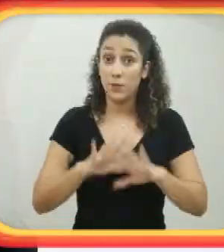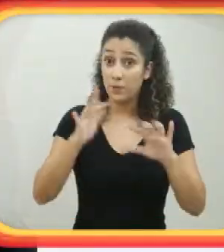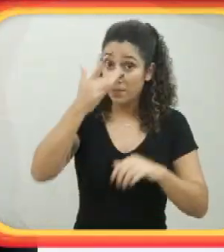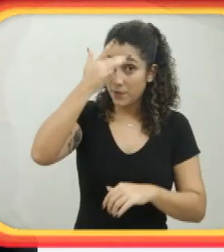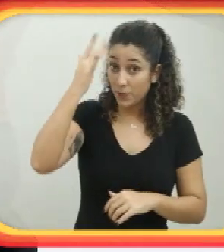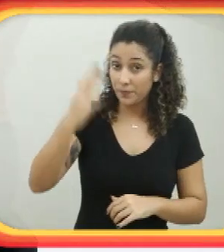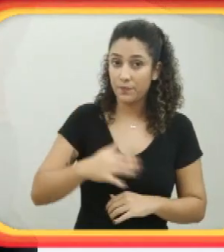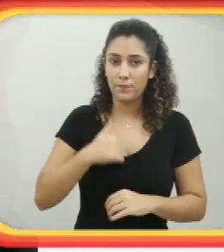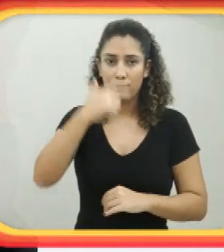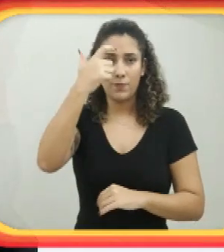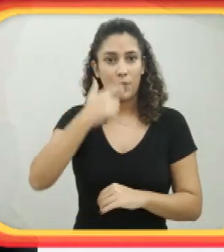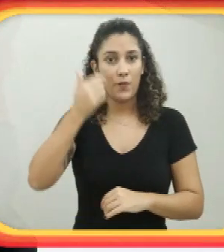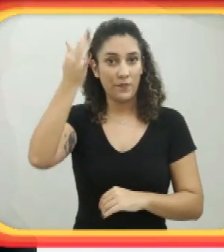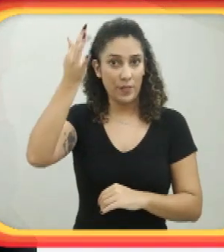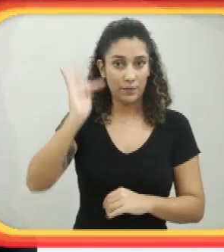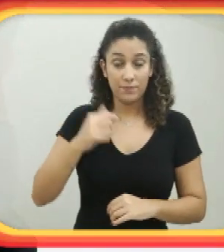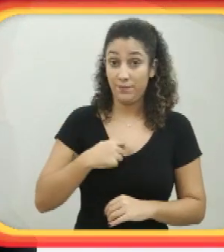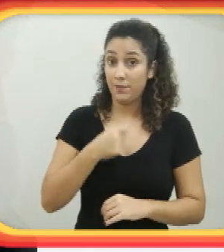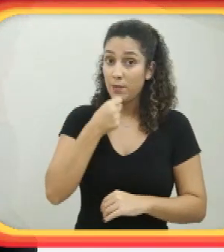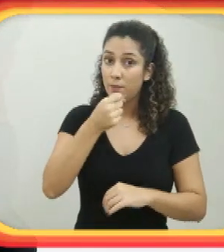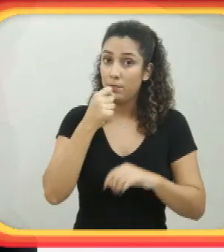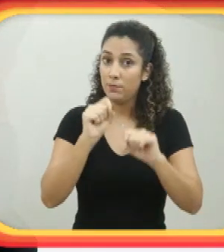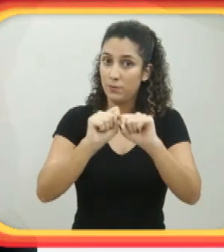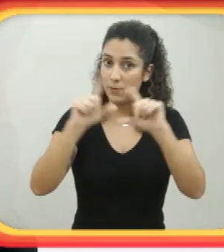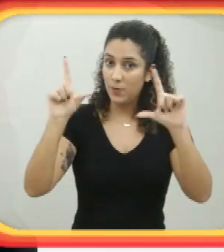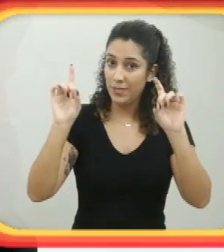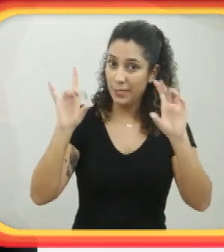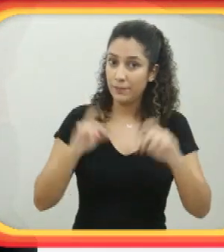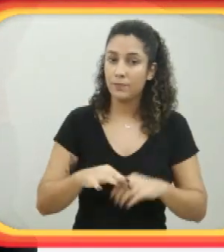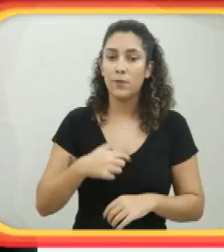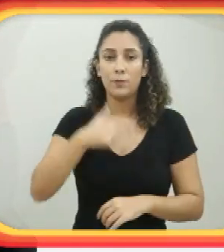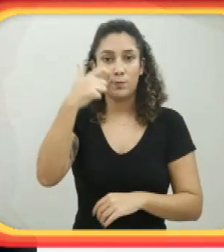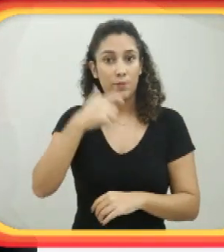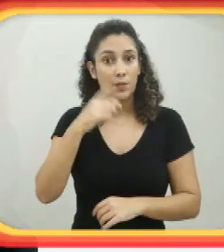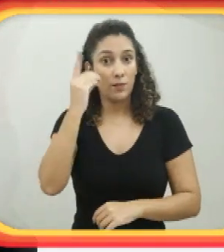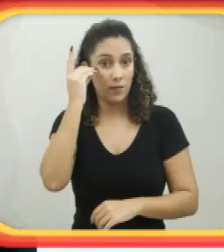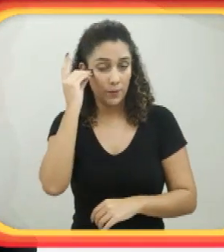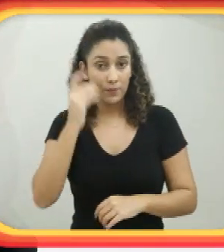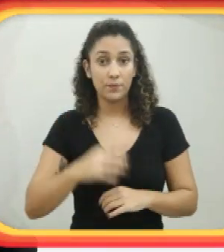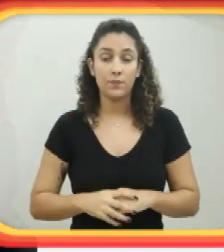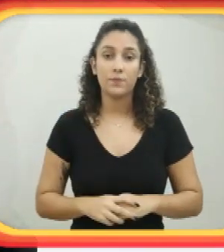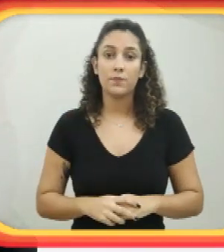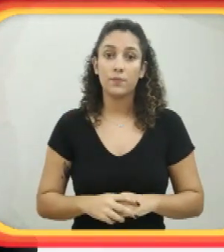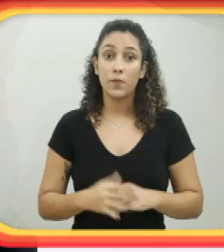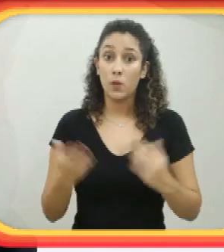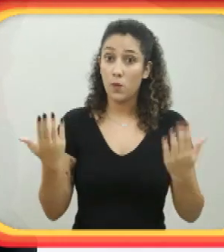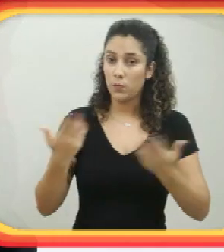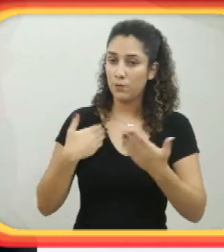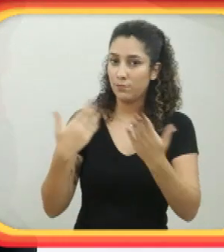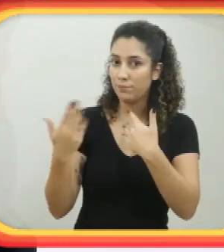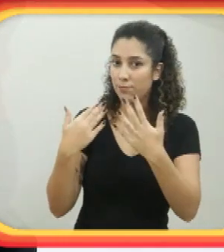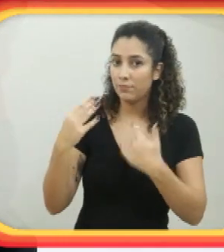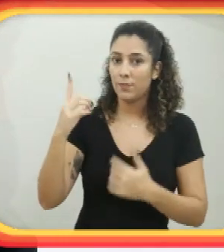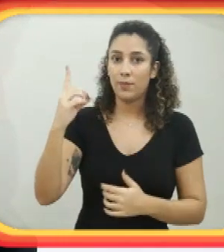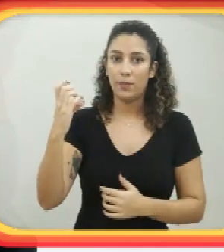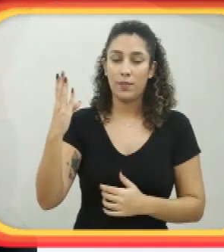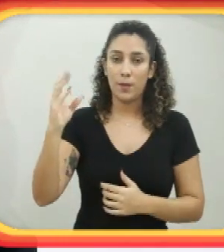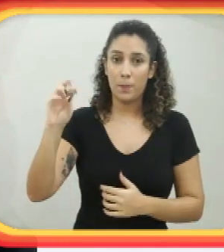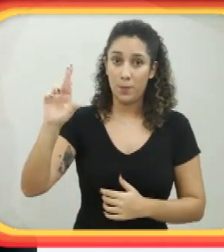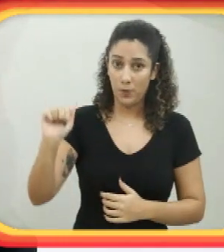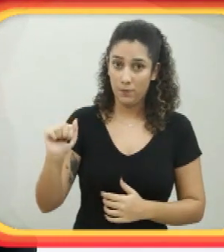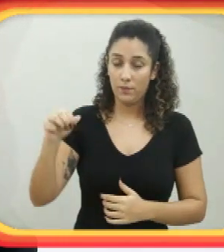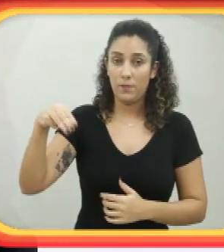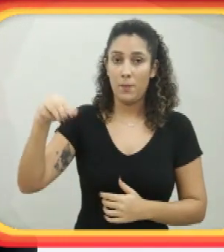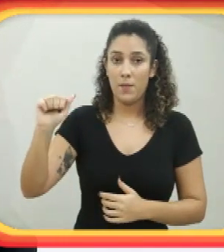Oi, pessoal. Eu sou Fernanda Honorato, repórter do programa especial em Tenha Síndrome de Down. E hoje eu vou